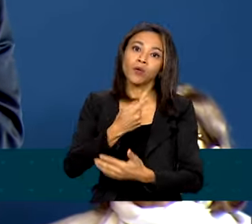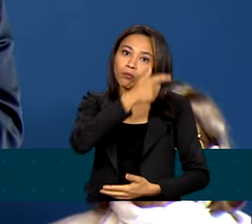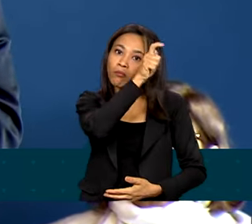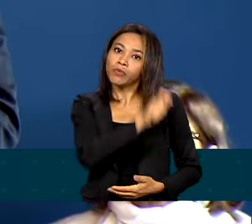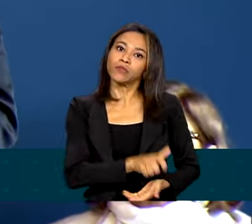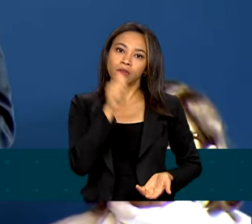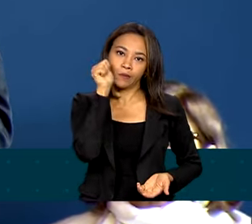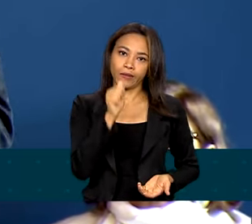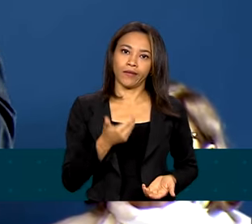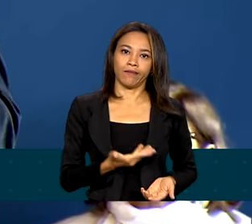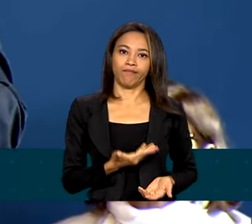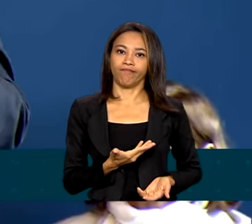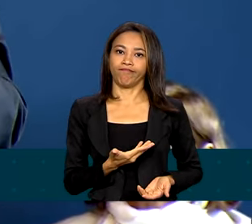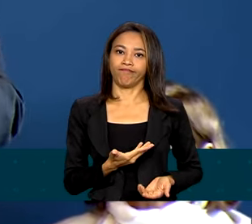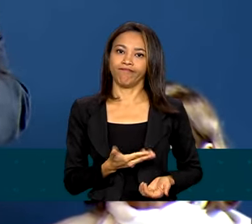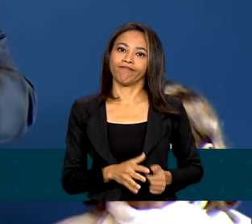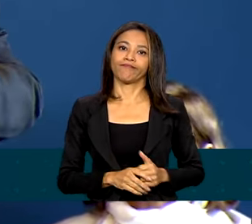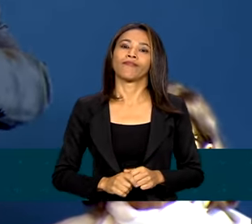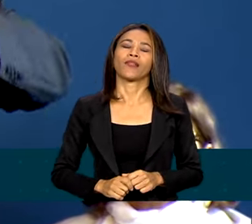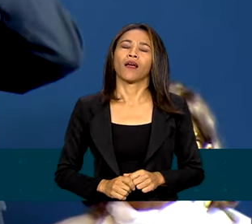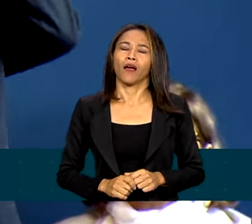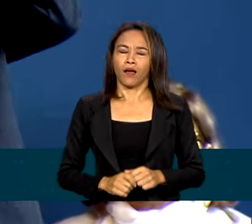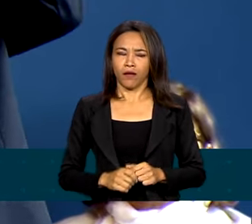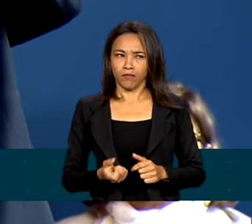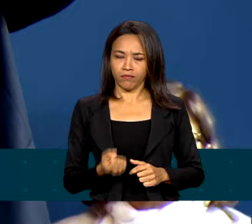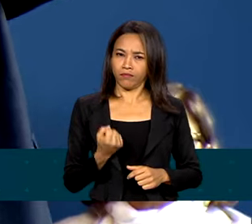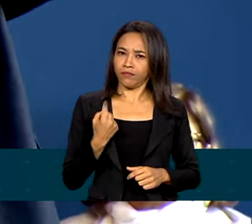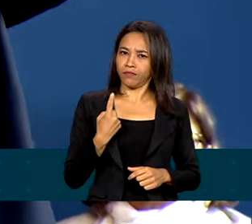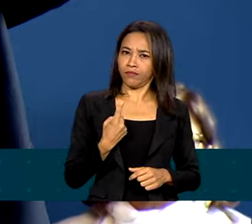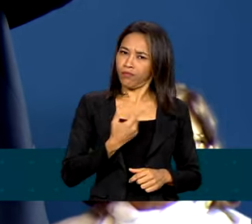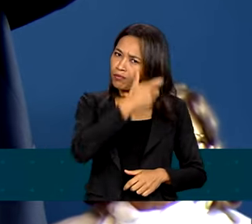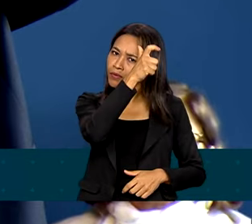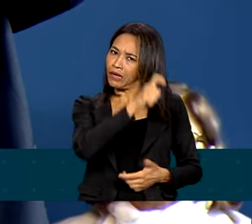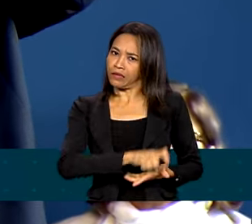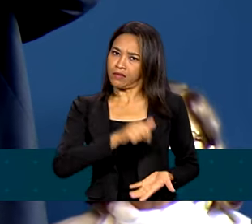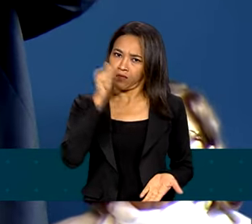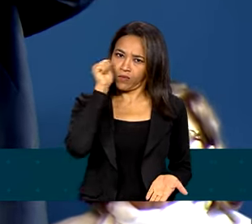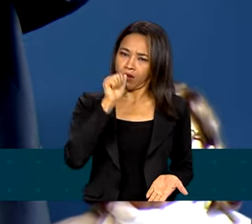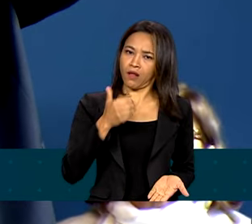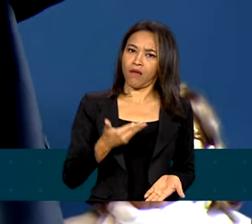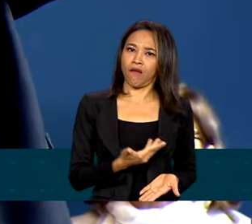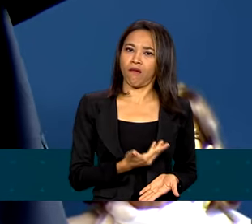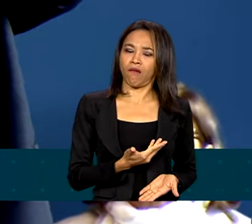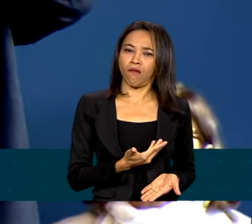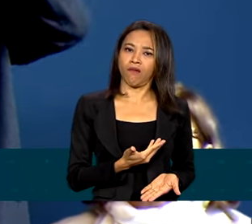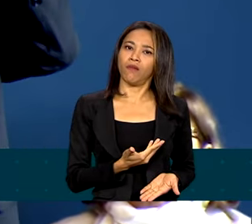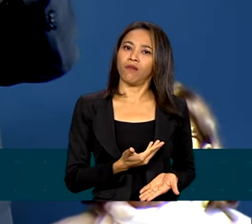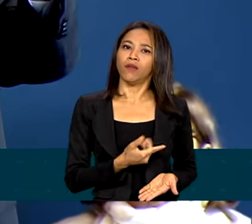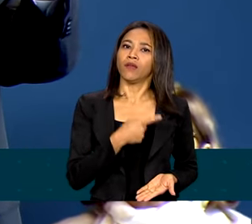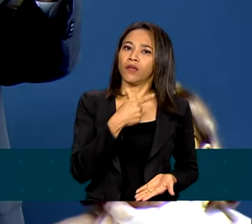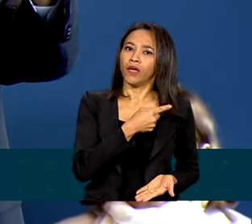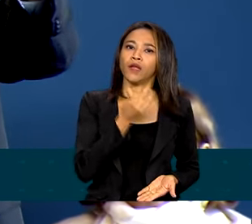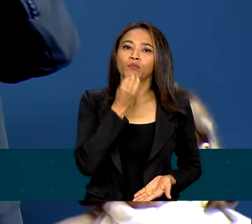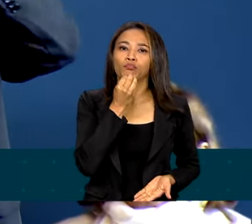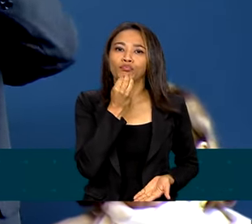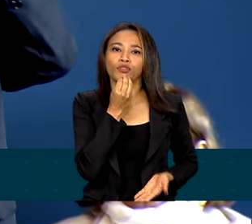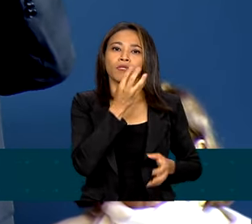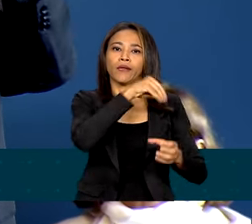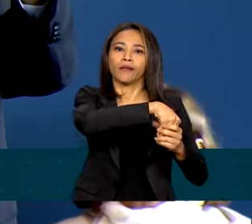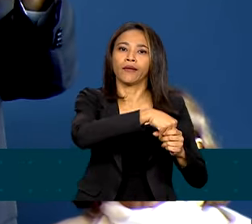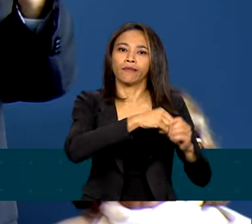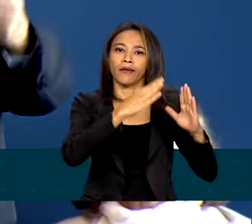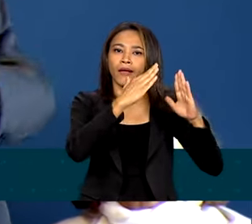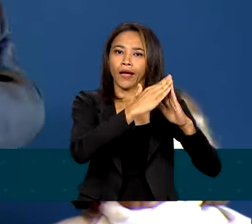E aí, em razão do fato dela ser mulher, ela que deveria estar em casa, eu não vou